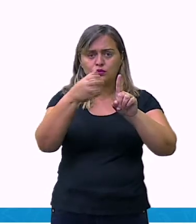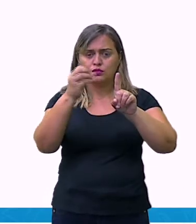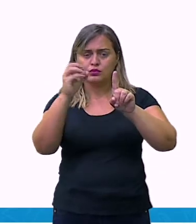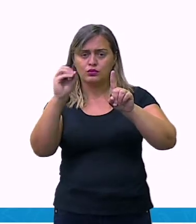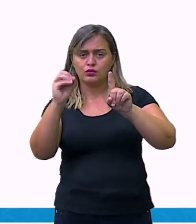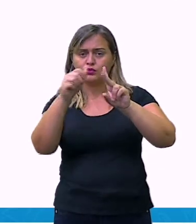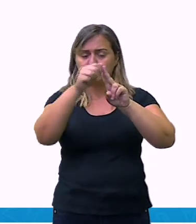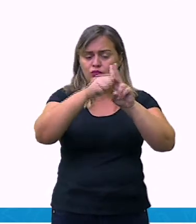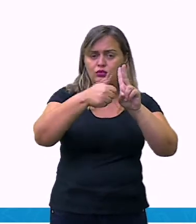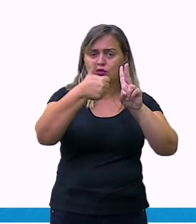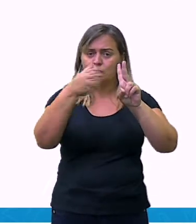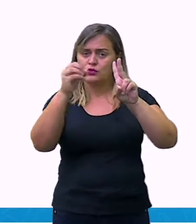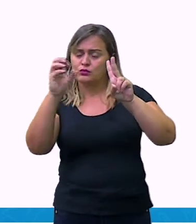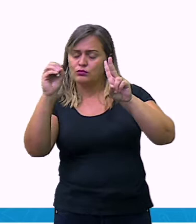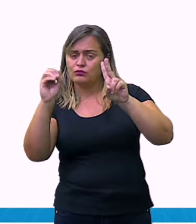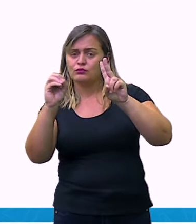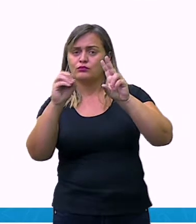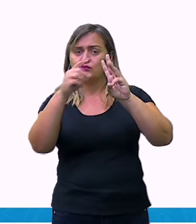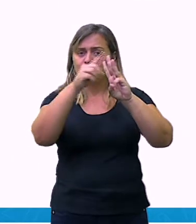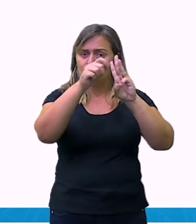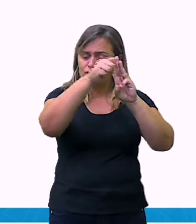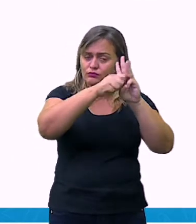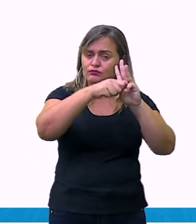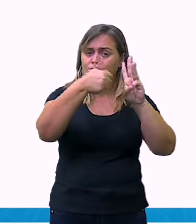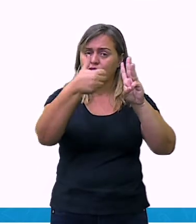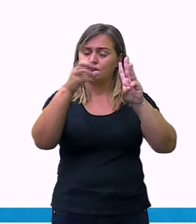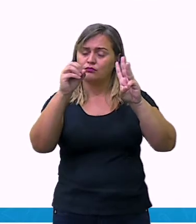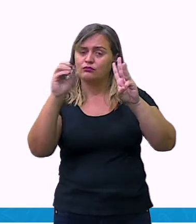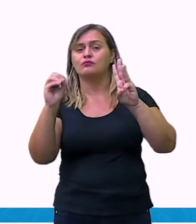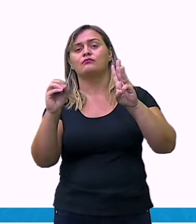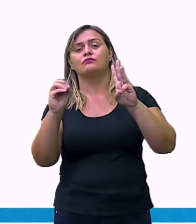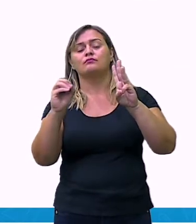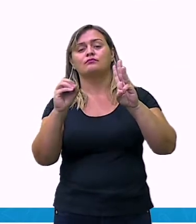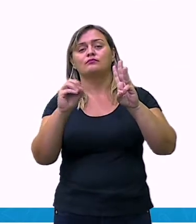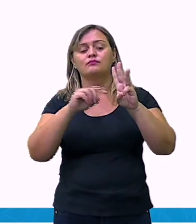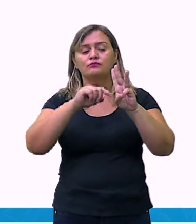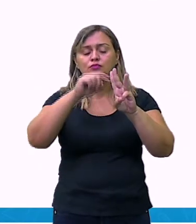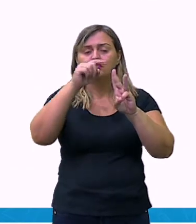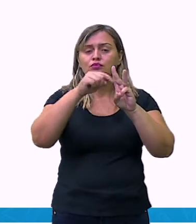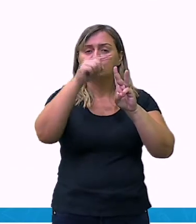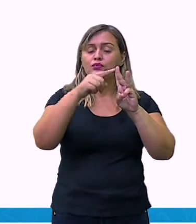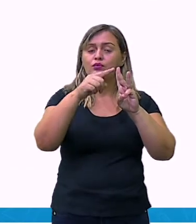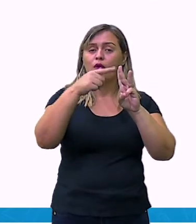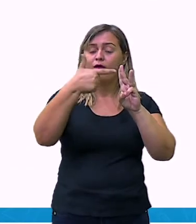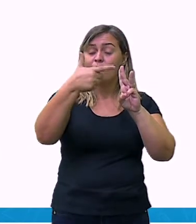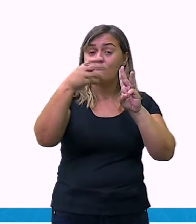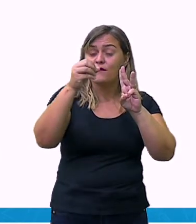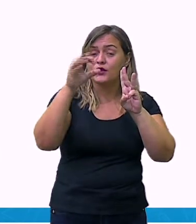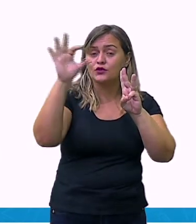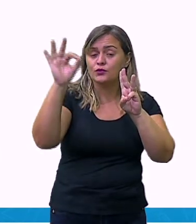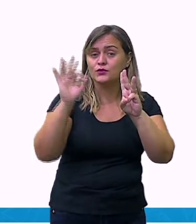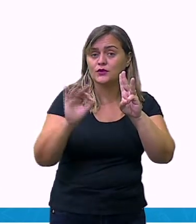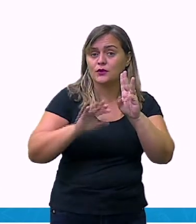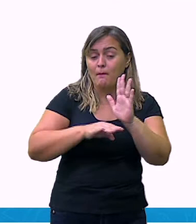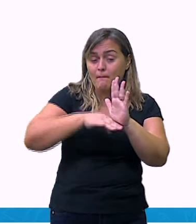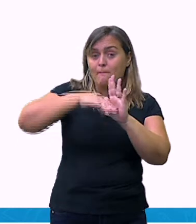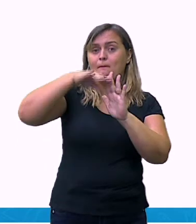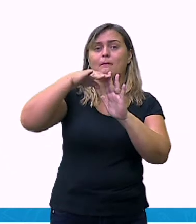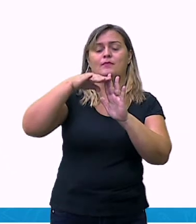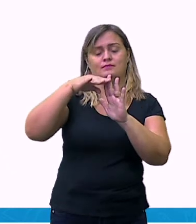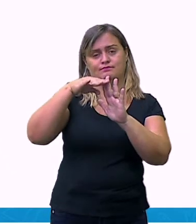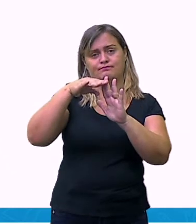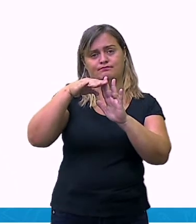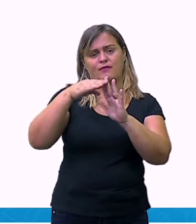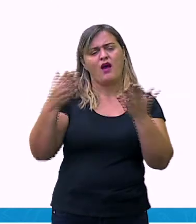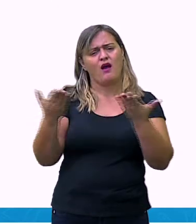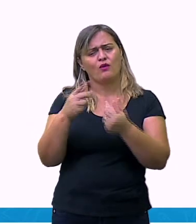nessa mensalidade. Vamos observar aqui comigo agora essa tabela. Então, a mensalidade anterior em valores